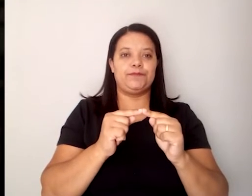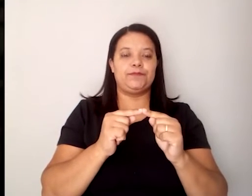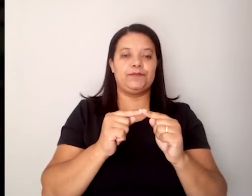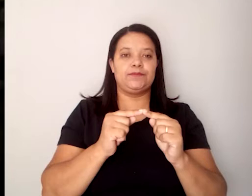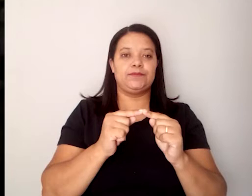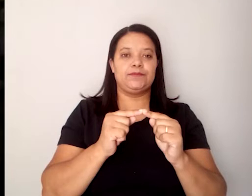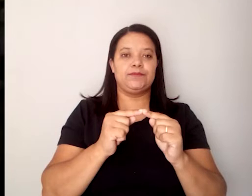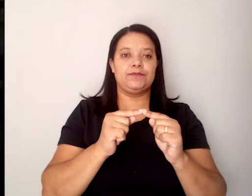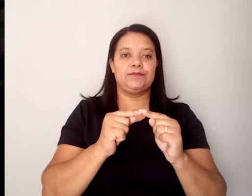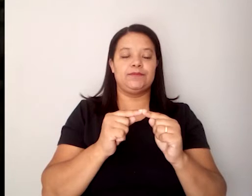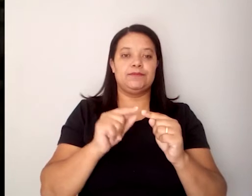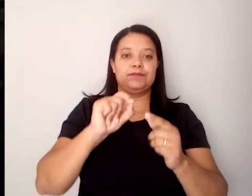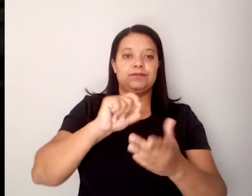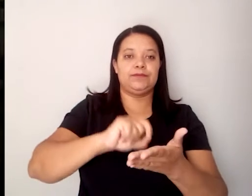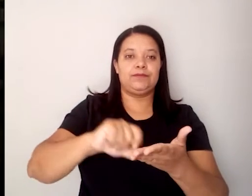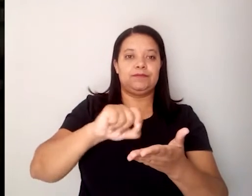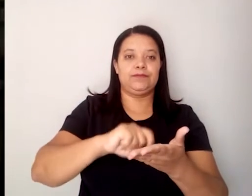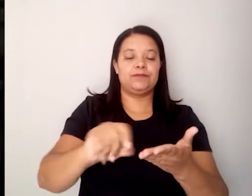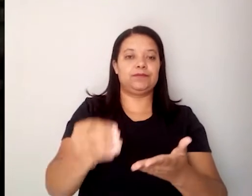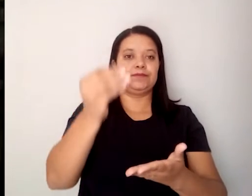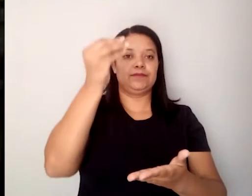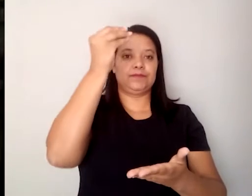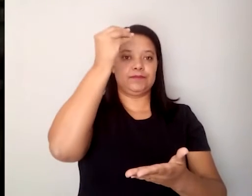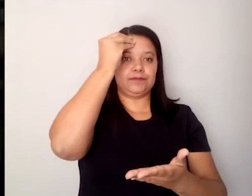que é grafada nessa memória,